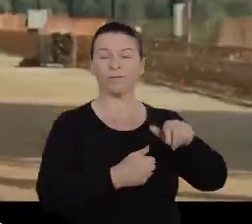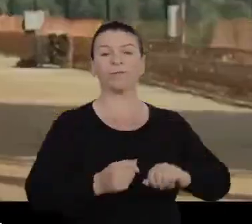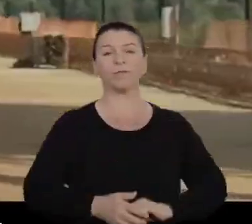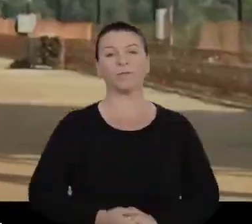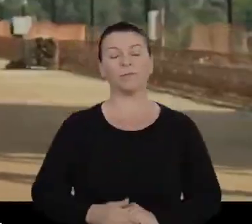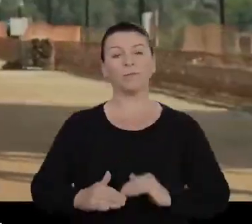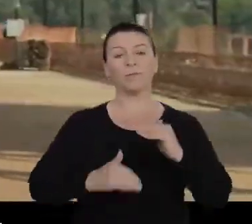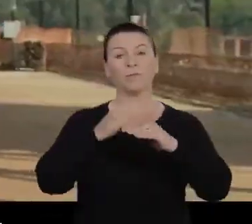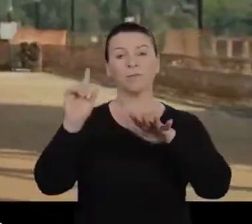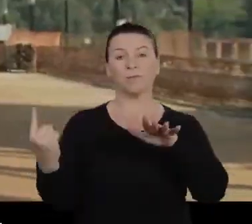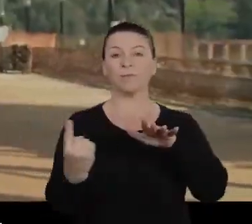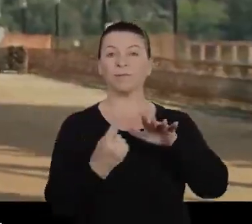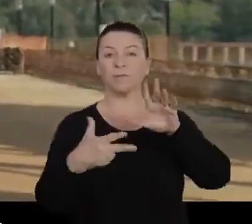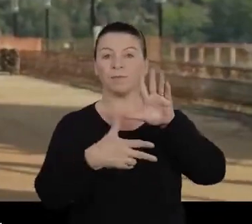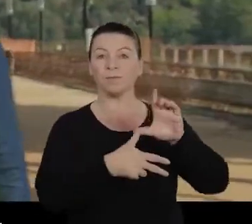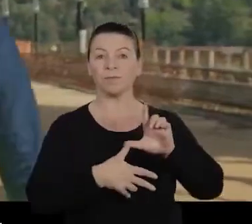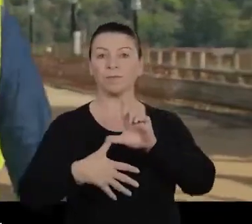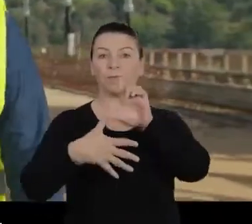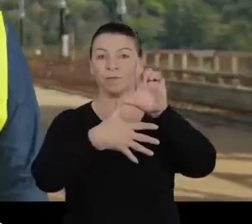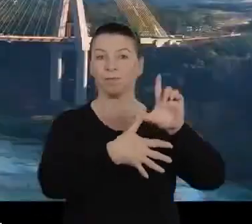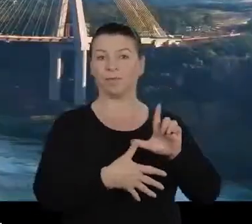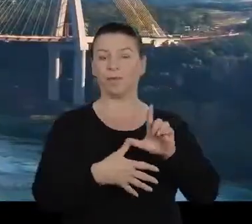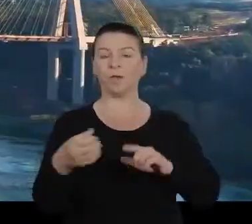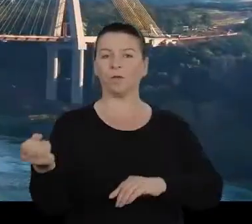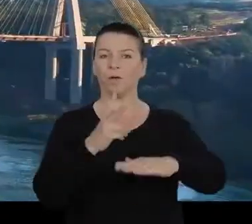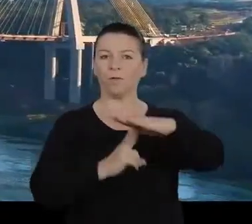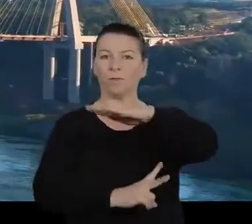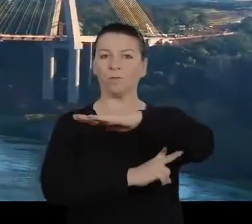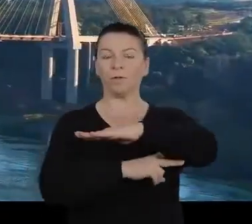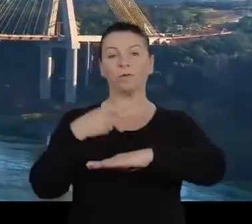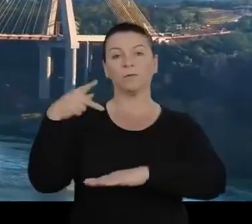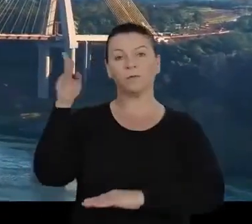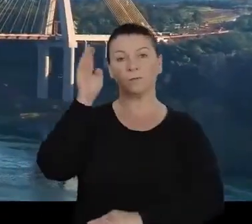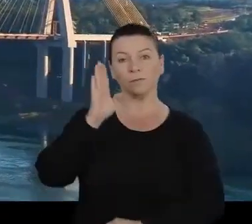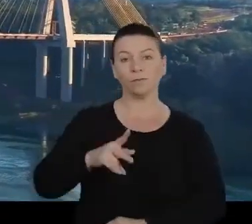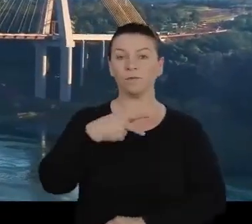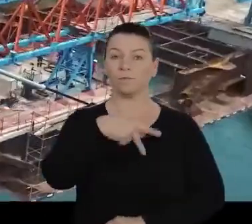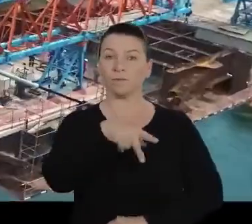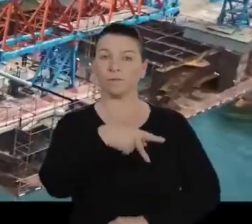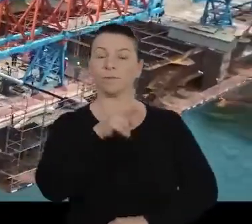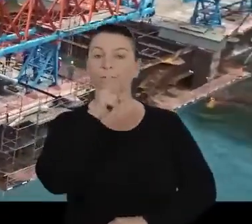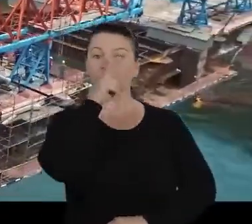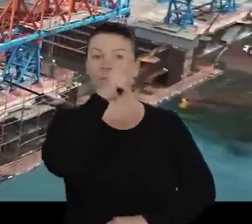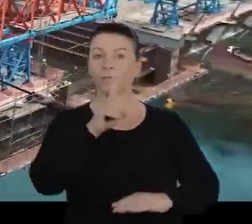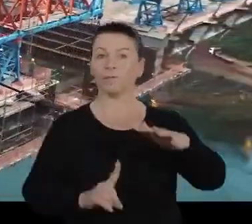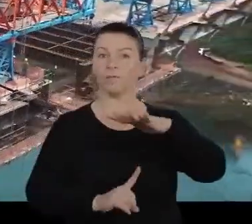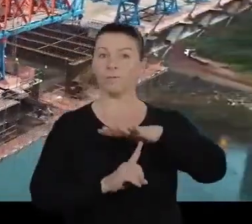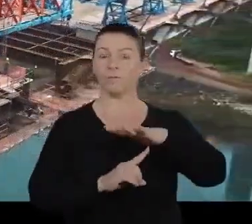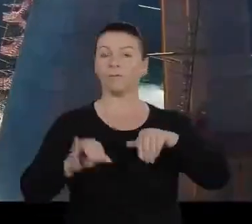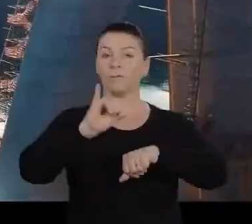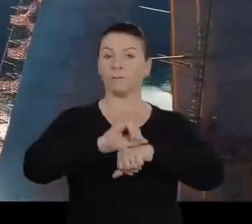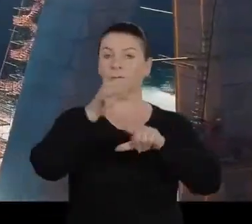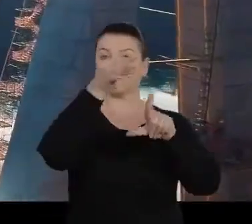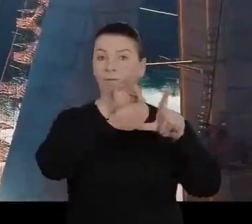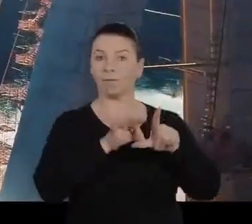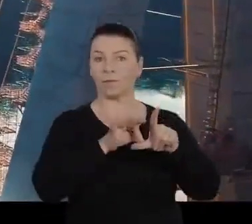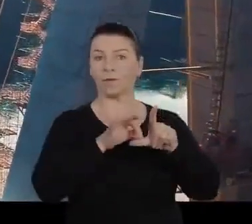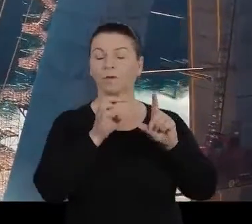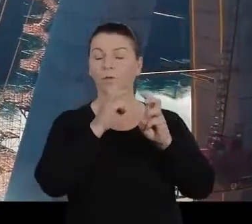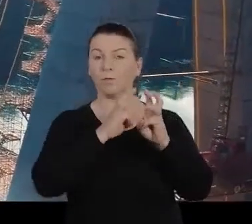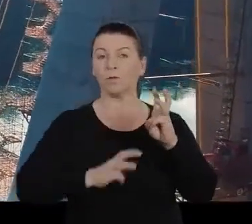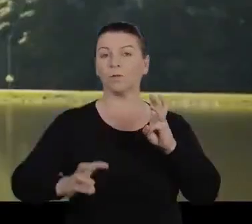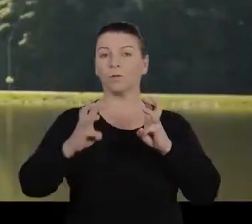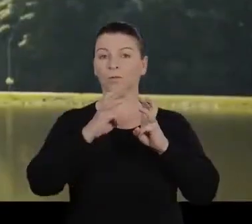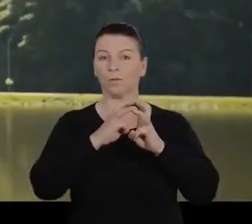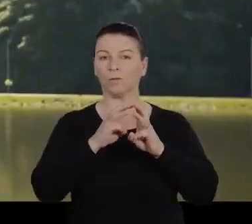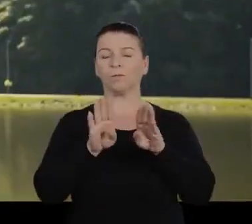do mundo. Pra frente na integração com a América Latina. A nova ponte Brasil Paraguai vai fortalecer o Paraná como centro logístico do